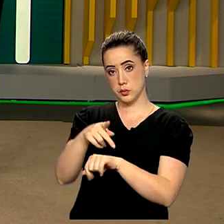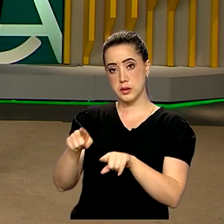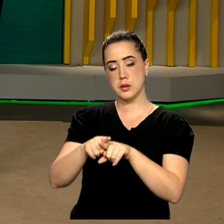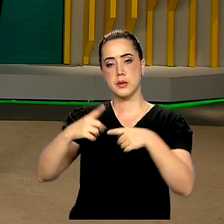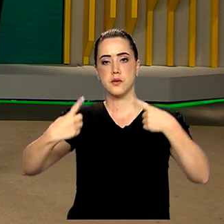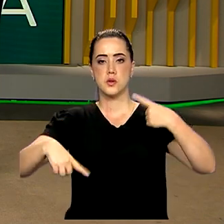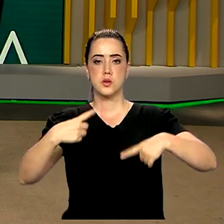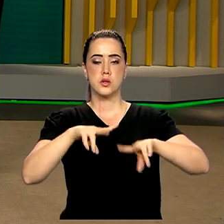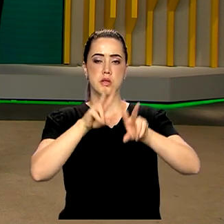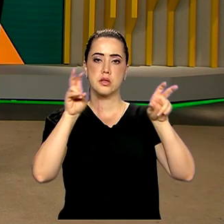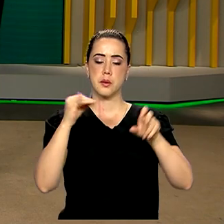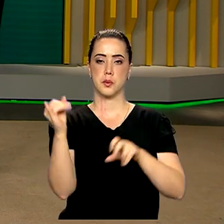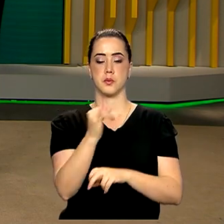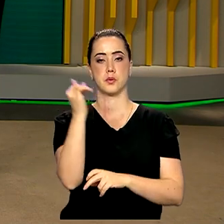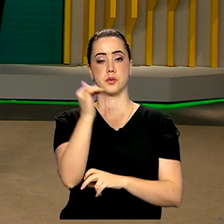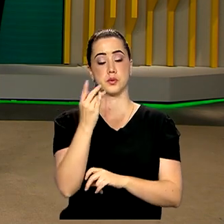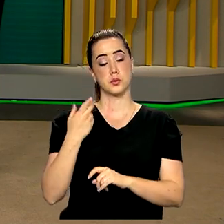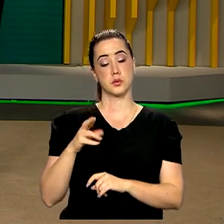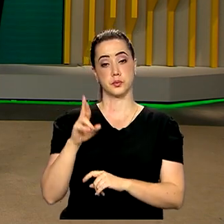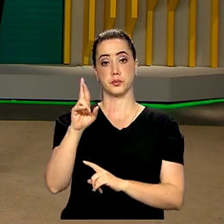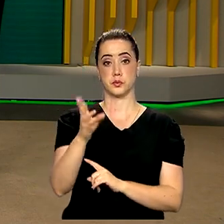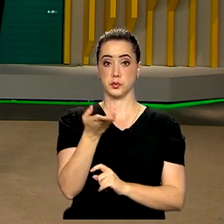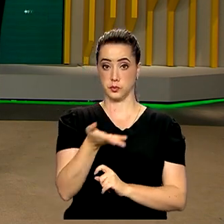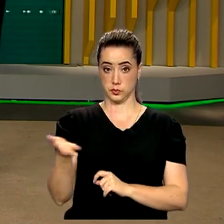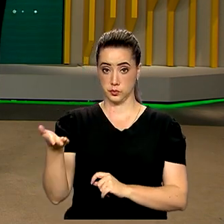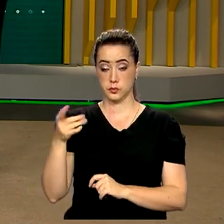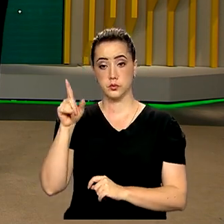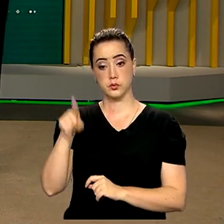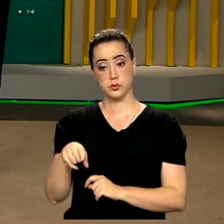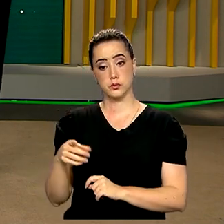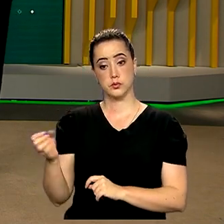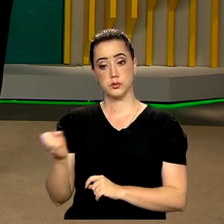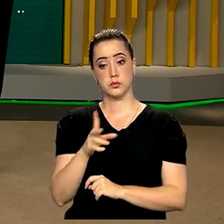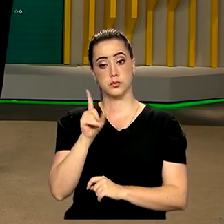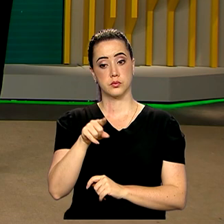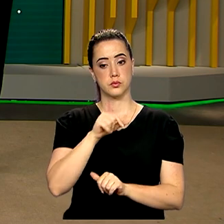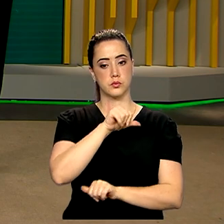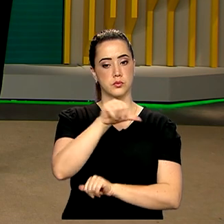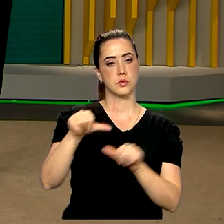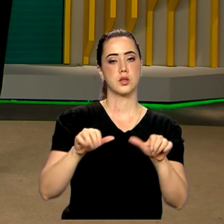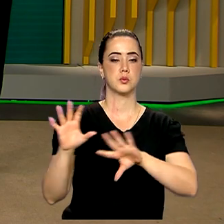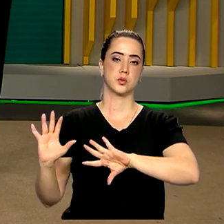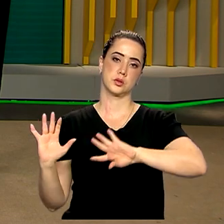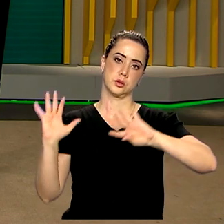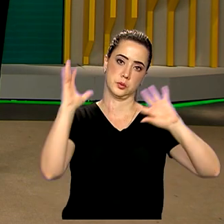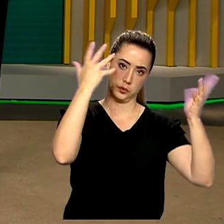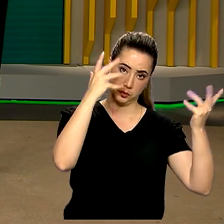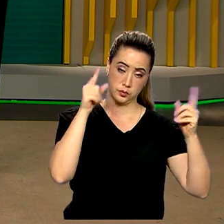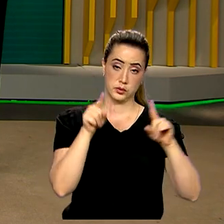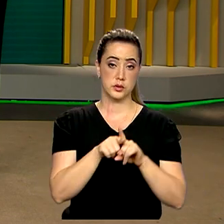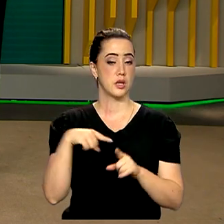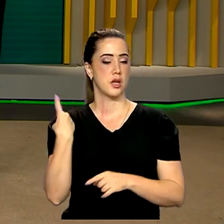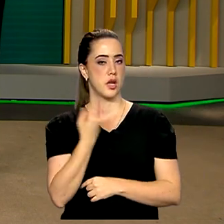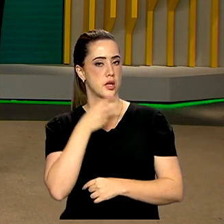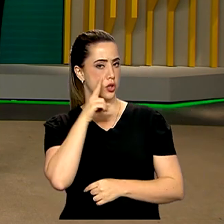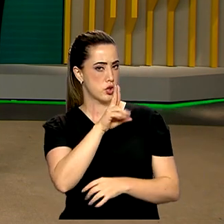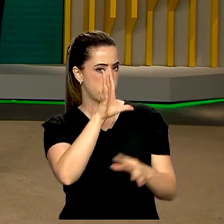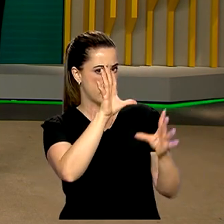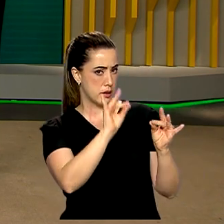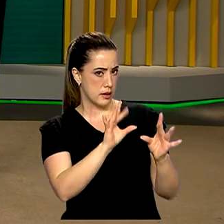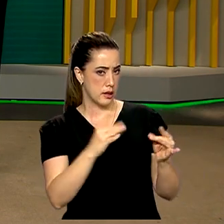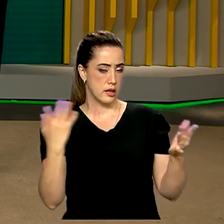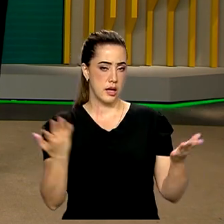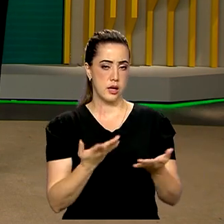outro tema importante para as autoridades da atualidade, as mudanças climáticas. A gente confere tudo na